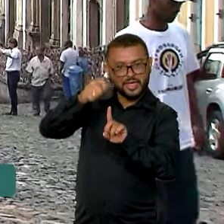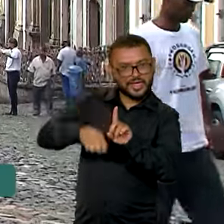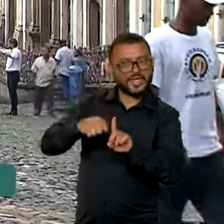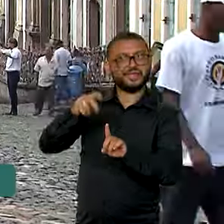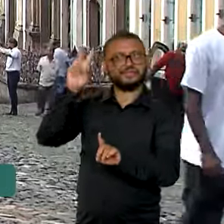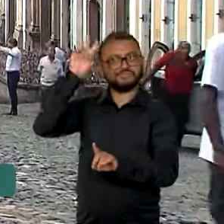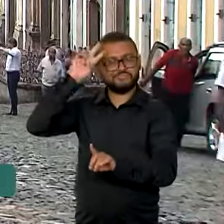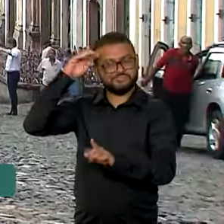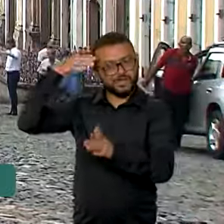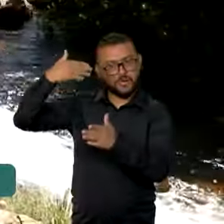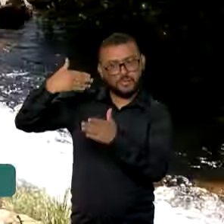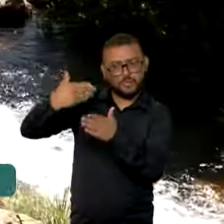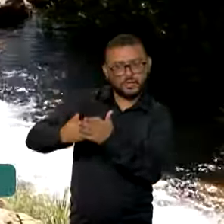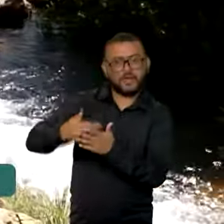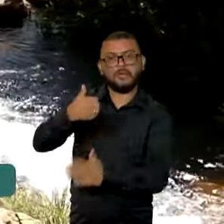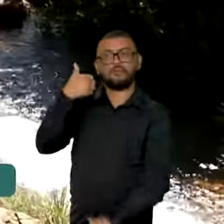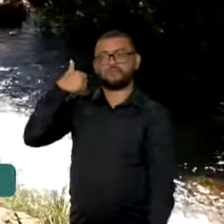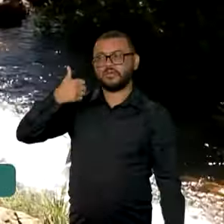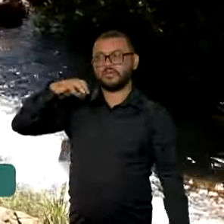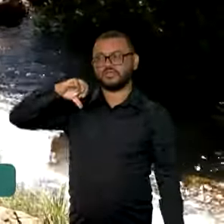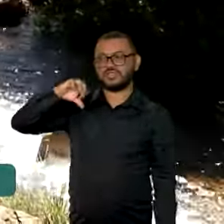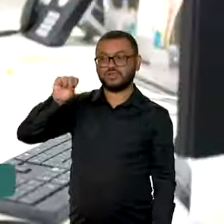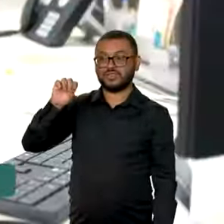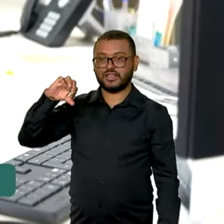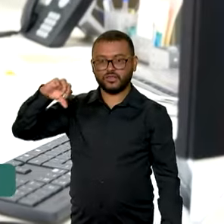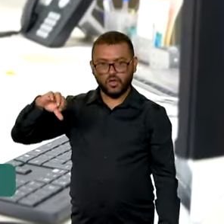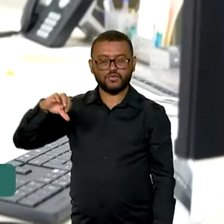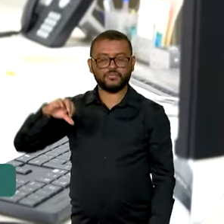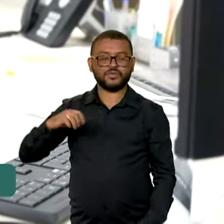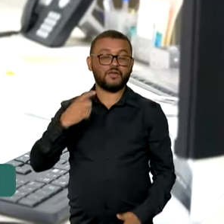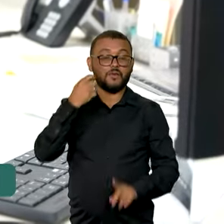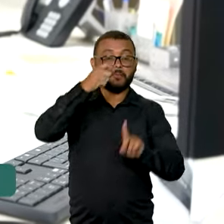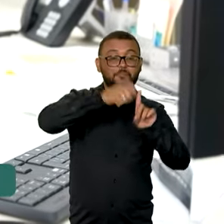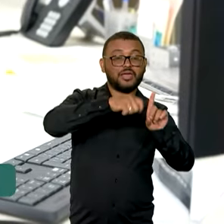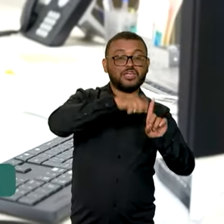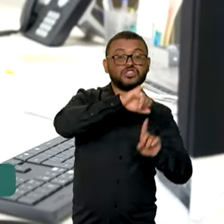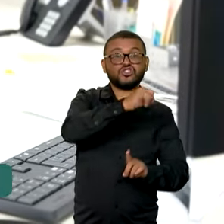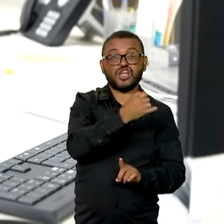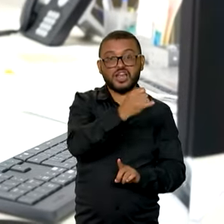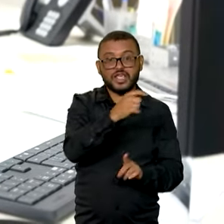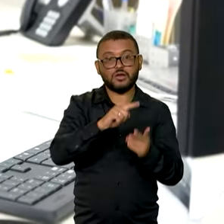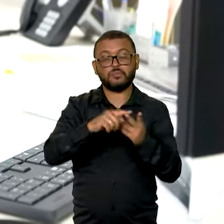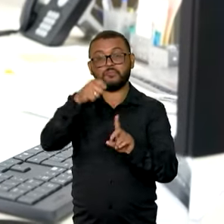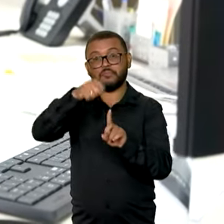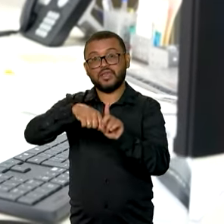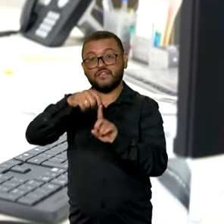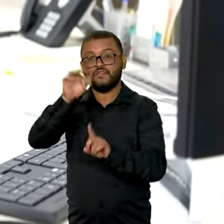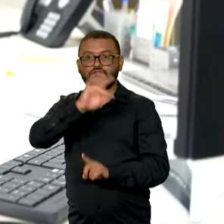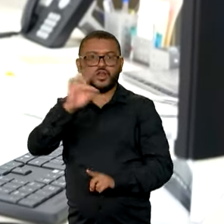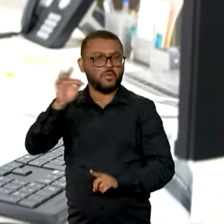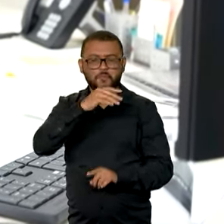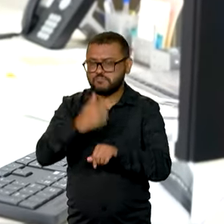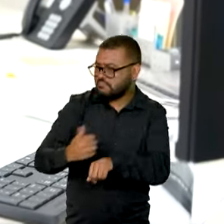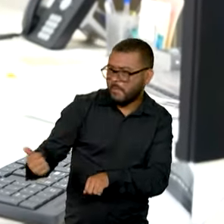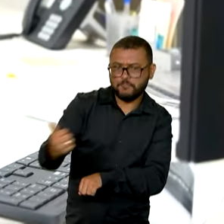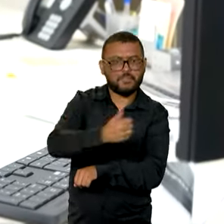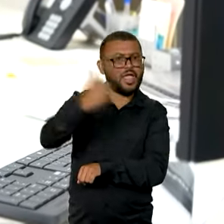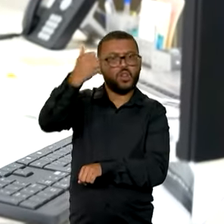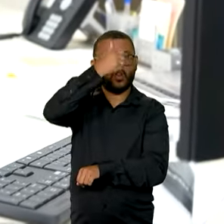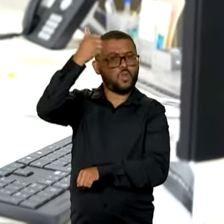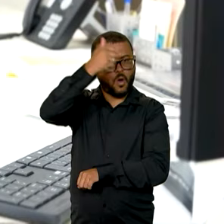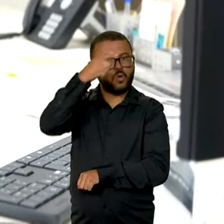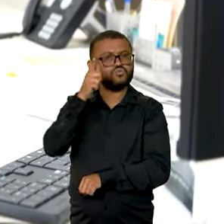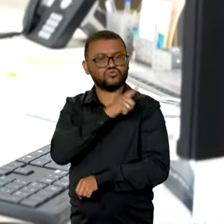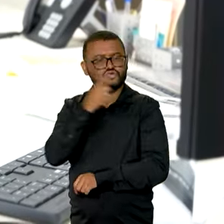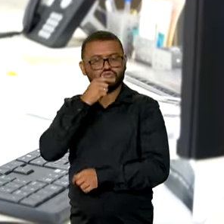histórica desde 1989. Janeiro e fevereiro foi o melhor bimestre de todos os tempos. A